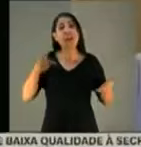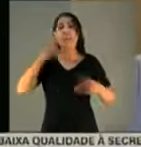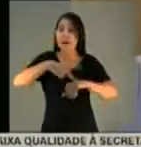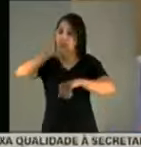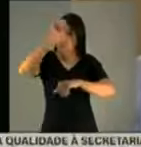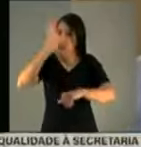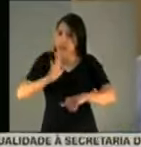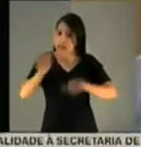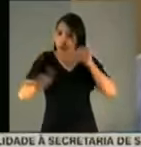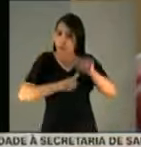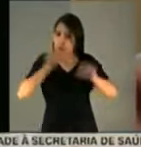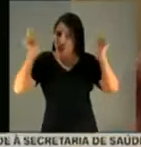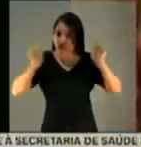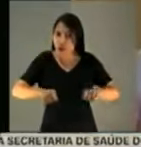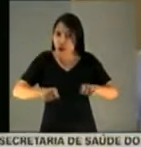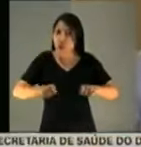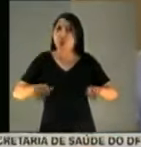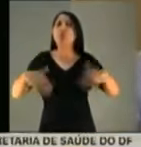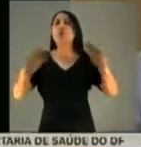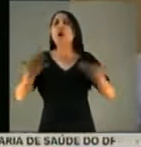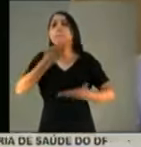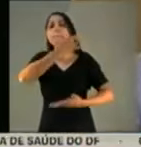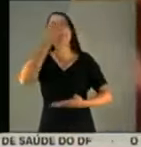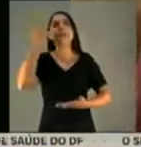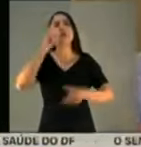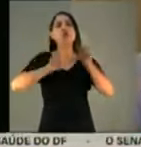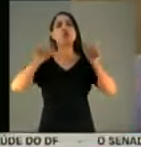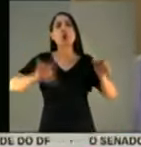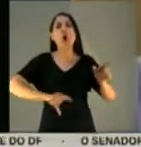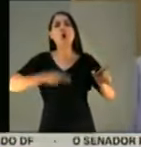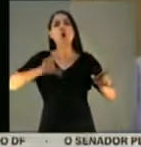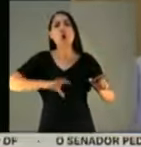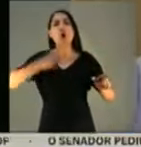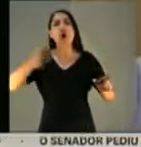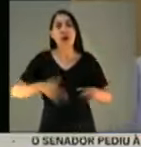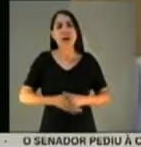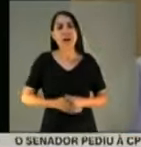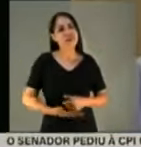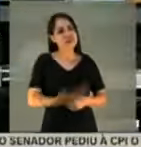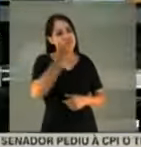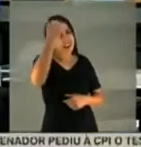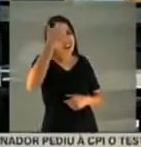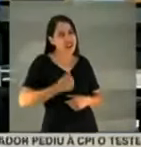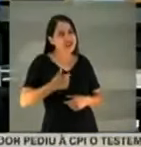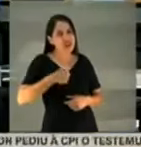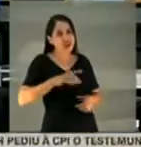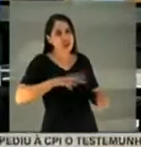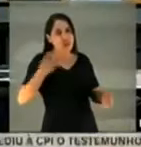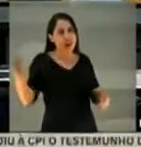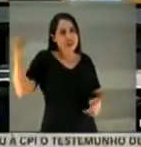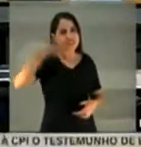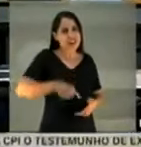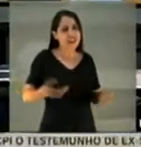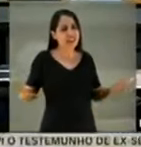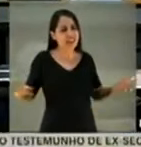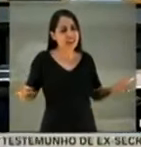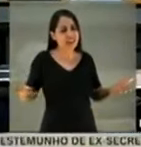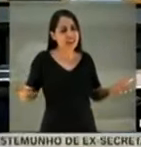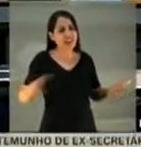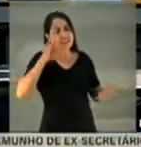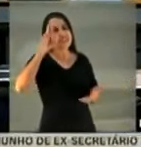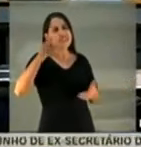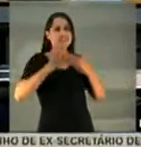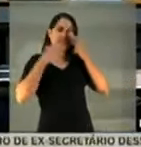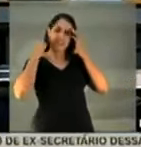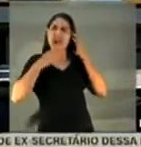disse que quer mudar, quando as pessoas tiverem coragem. Especialmente as pessoas que... O acha que eu já não tive coragem demais de estar aqui, senador? Você acha que